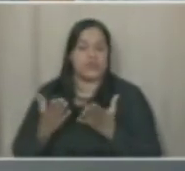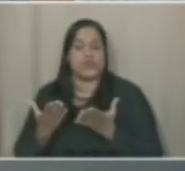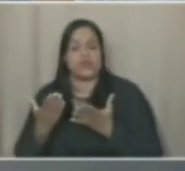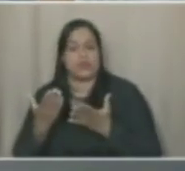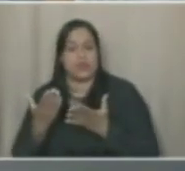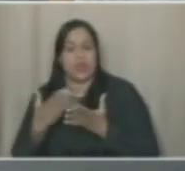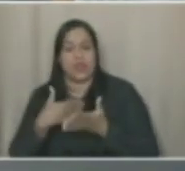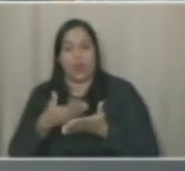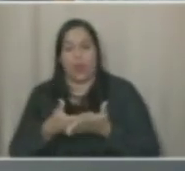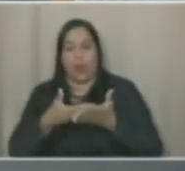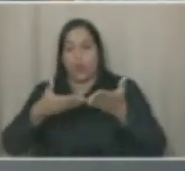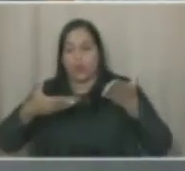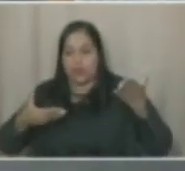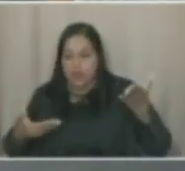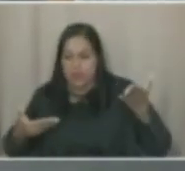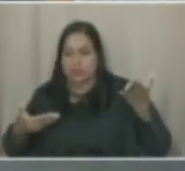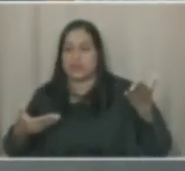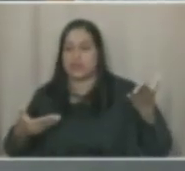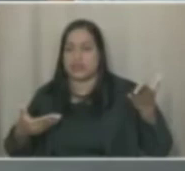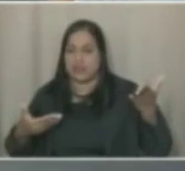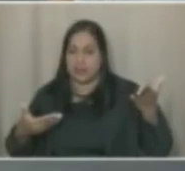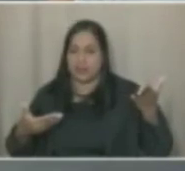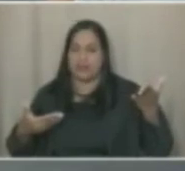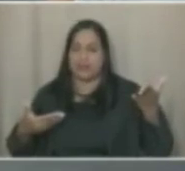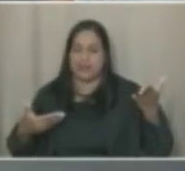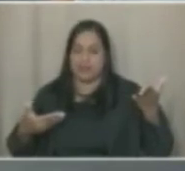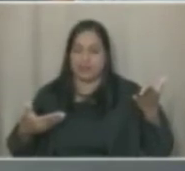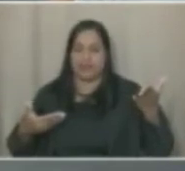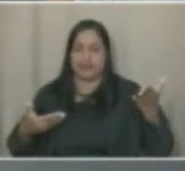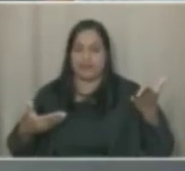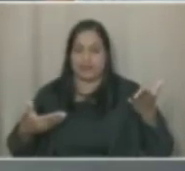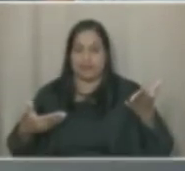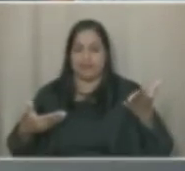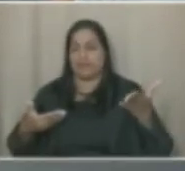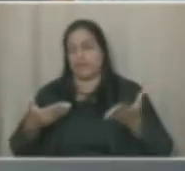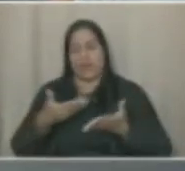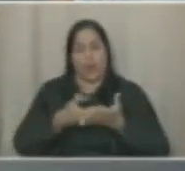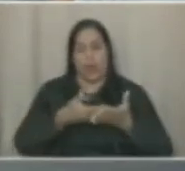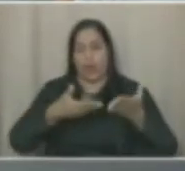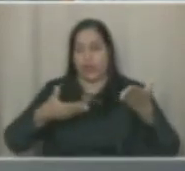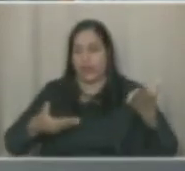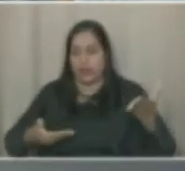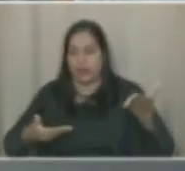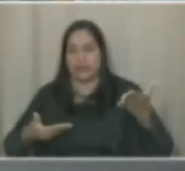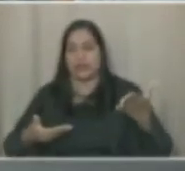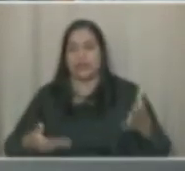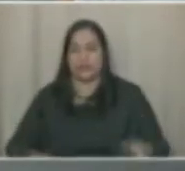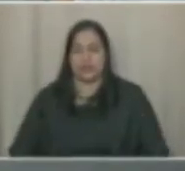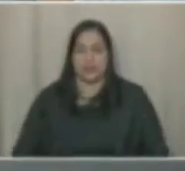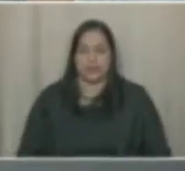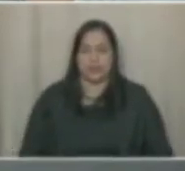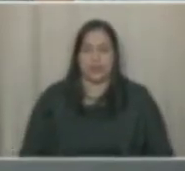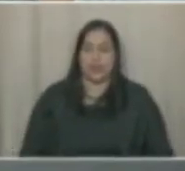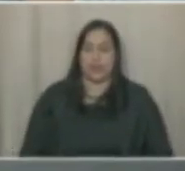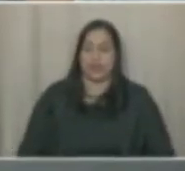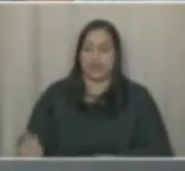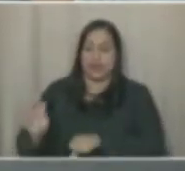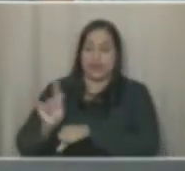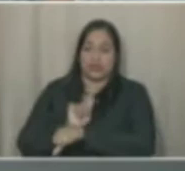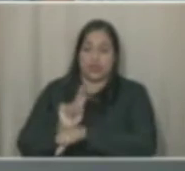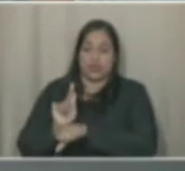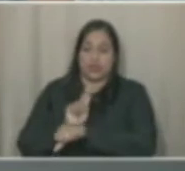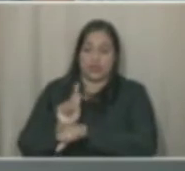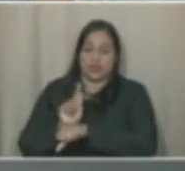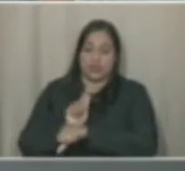os equipamentos de saúde, tem preferido ceder, através de contratos, de convênios, a gerência, a